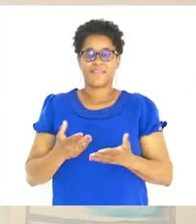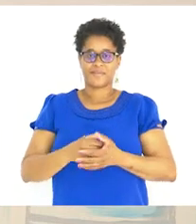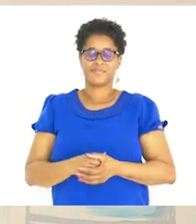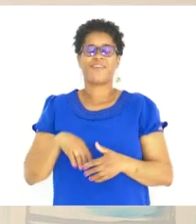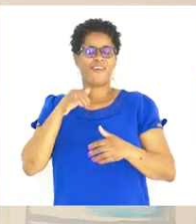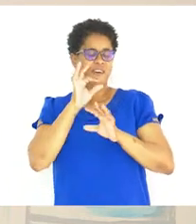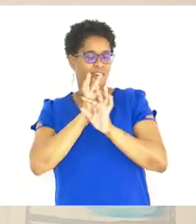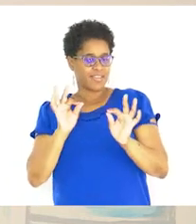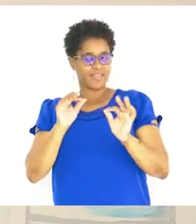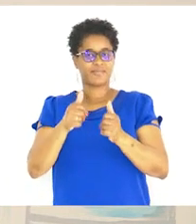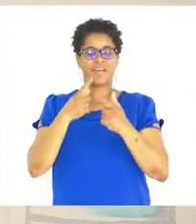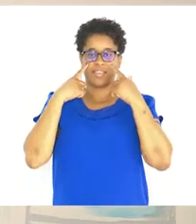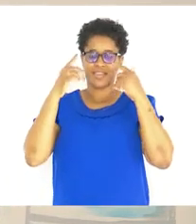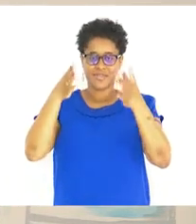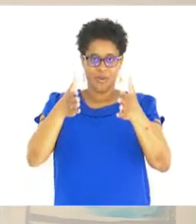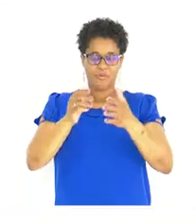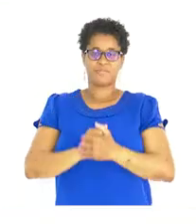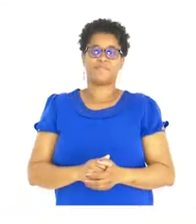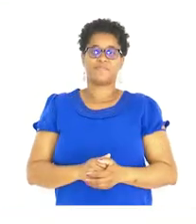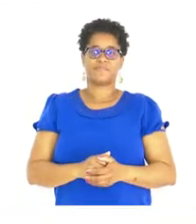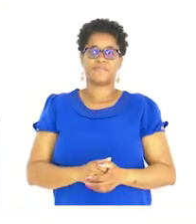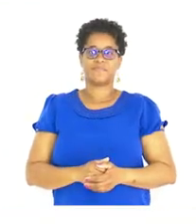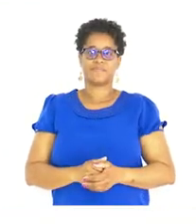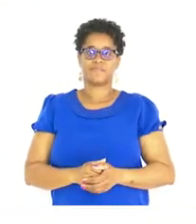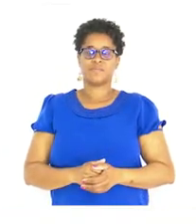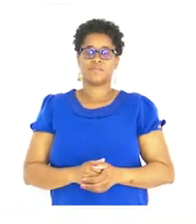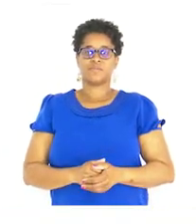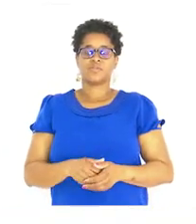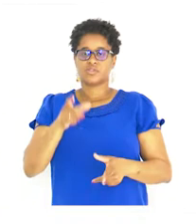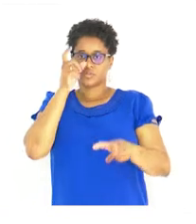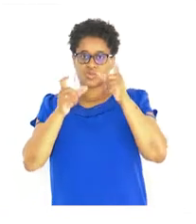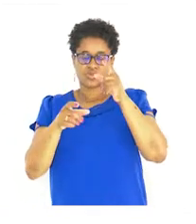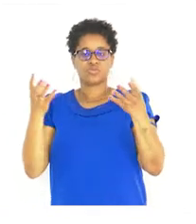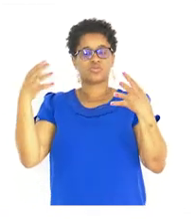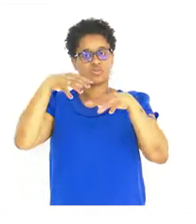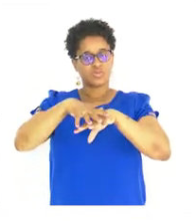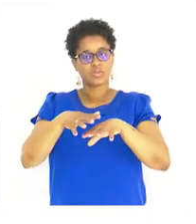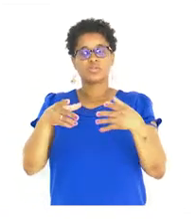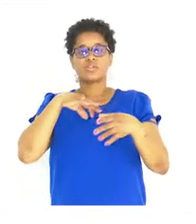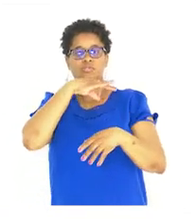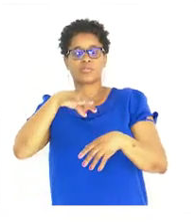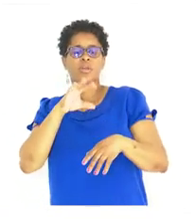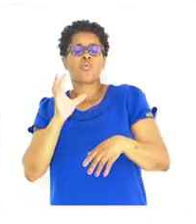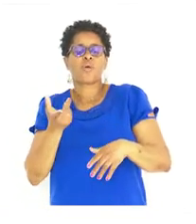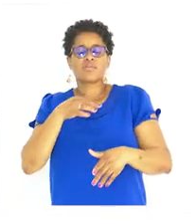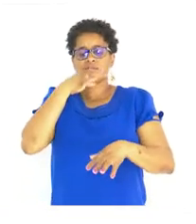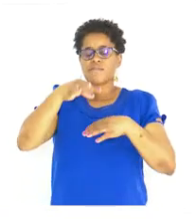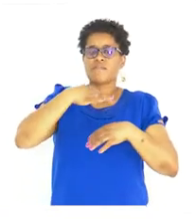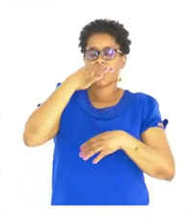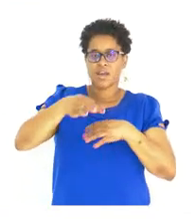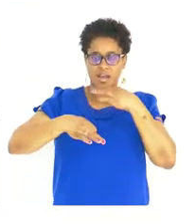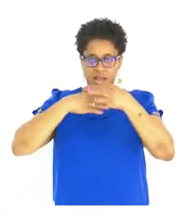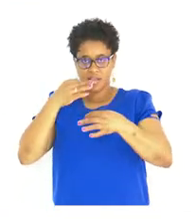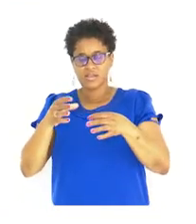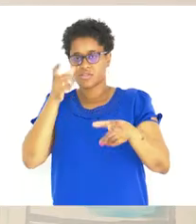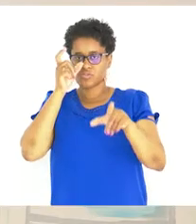Ótimo Atenção Os membros Da família Quando se fala Dos membros Da